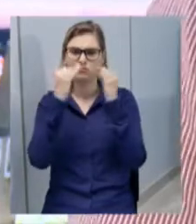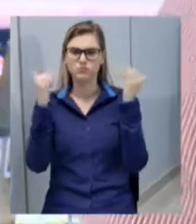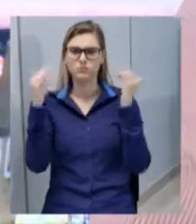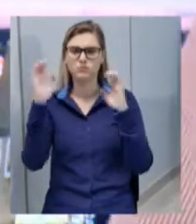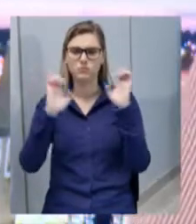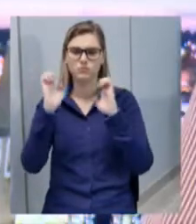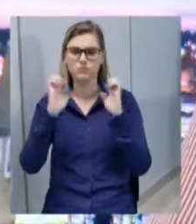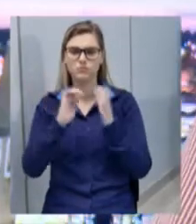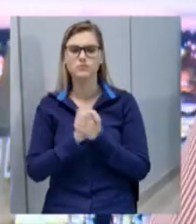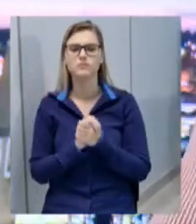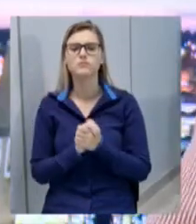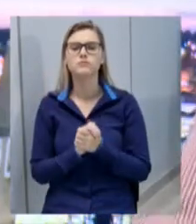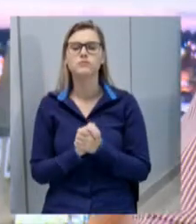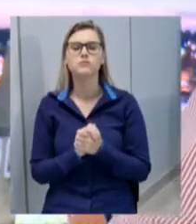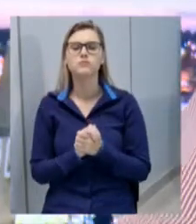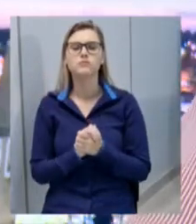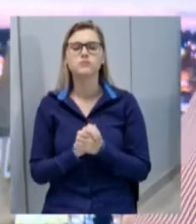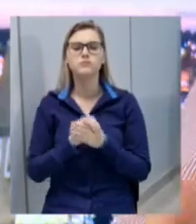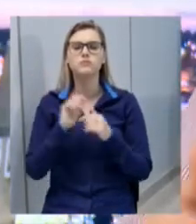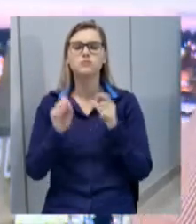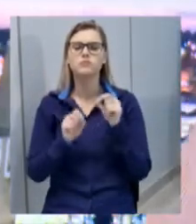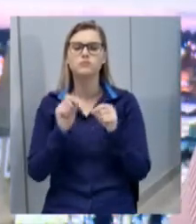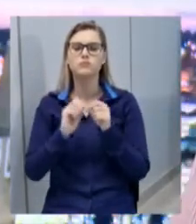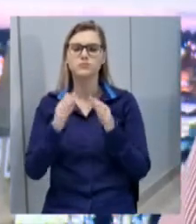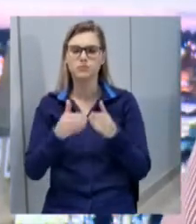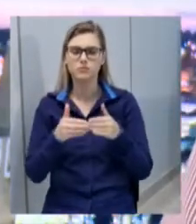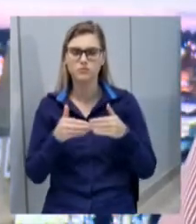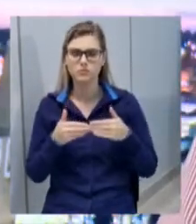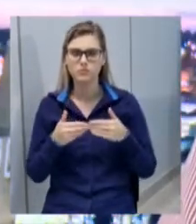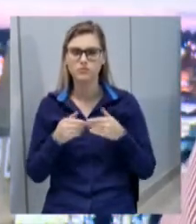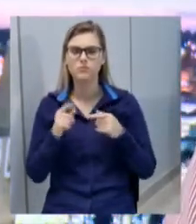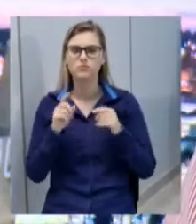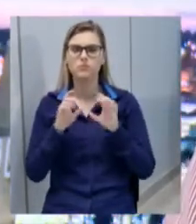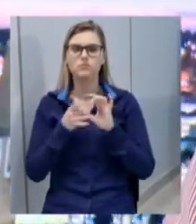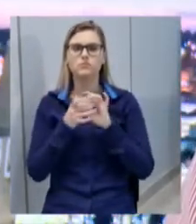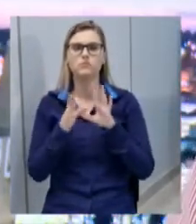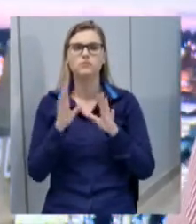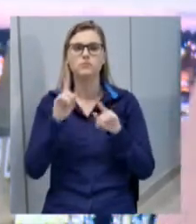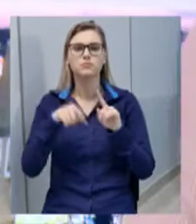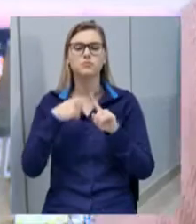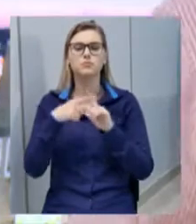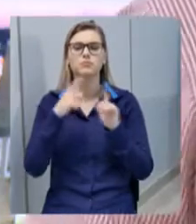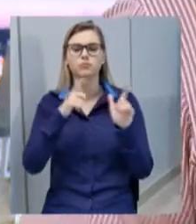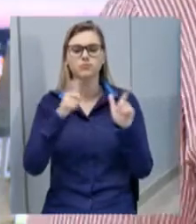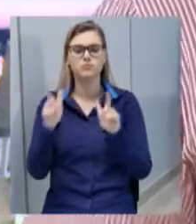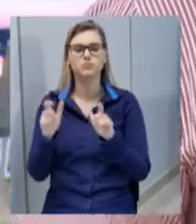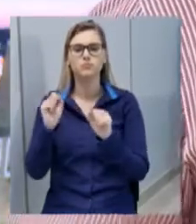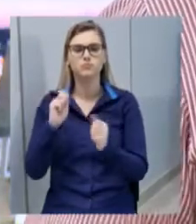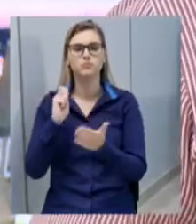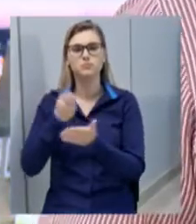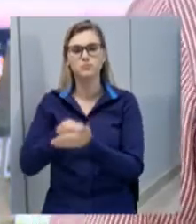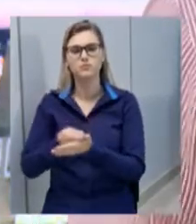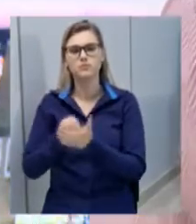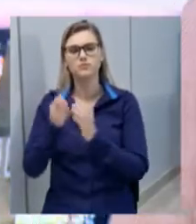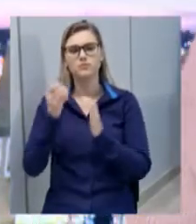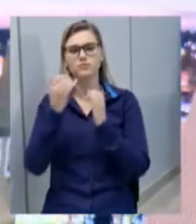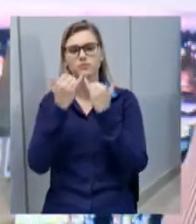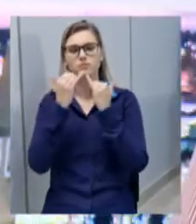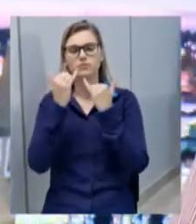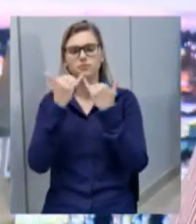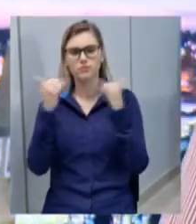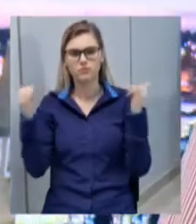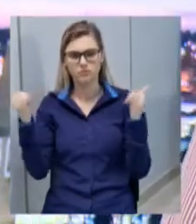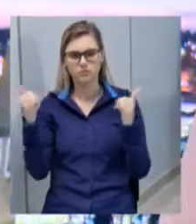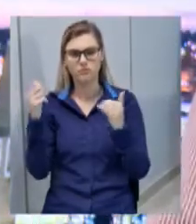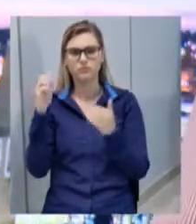que fizemos nessa casa, pedindo para que fossem disponibilizados mais pontos de pagamento de energia elétrica das faturas aqui no município